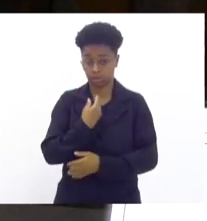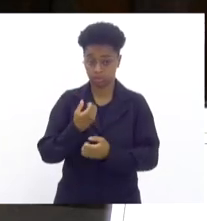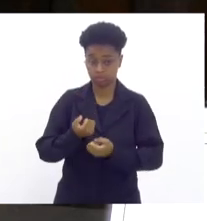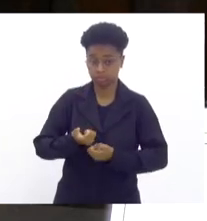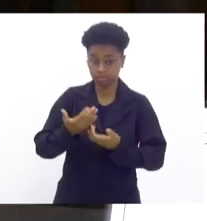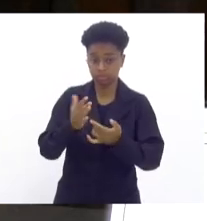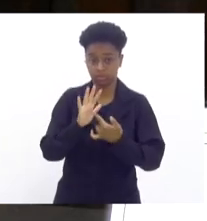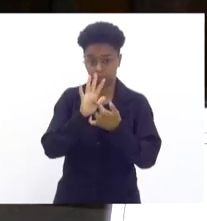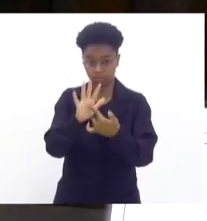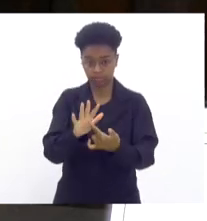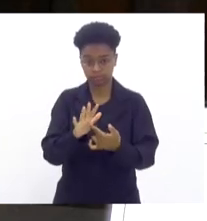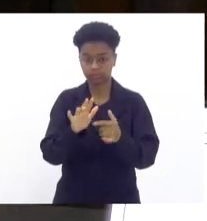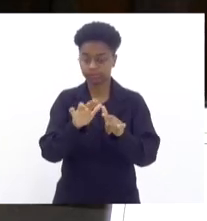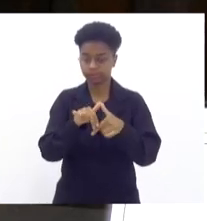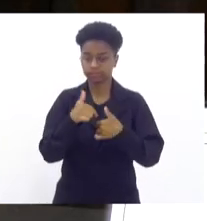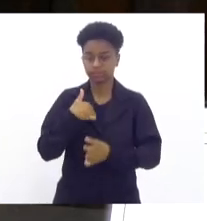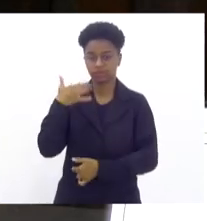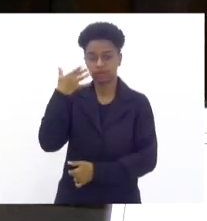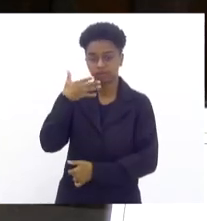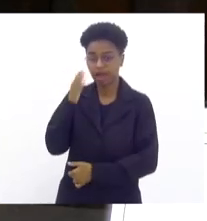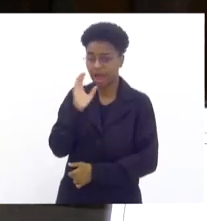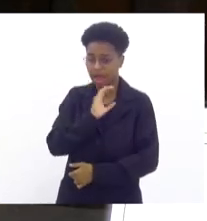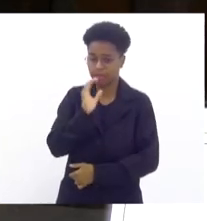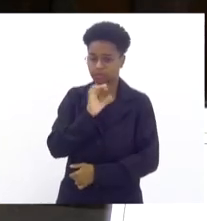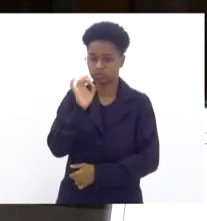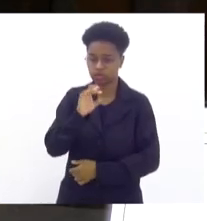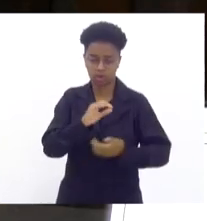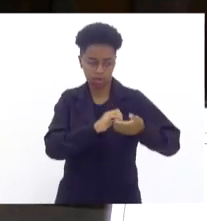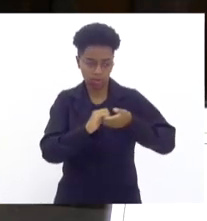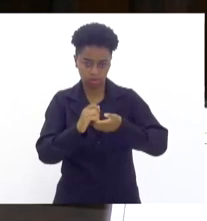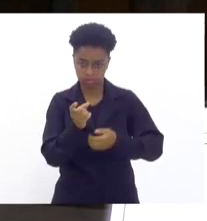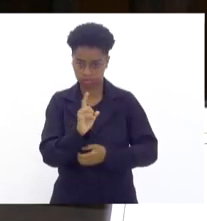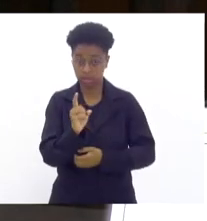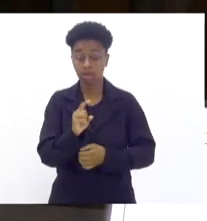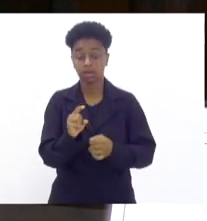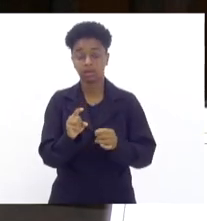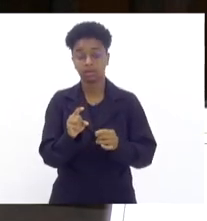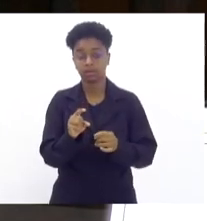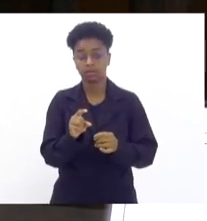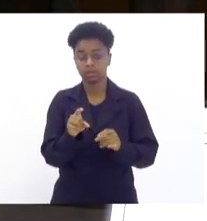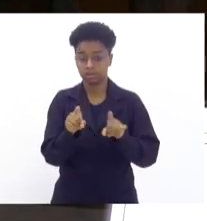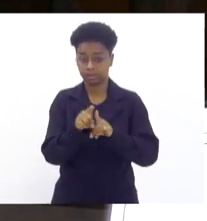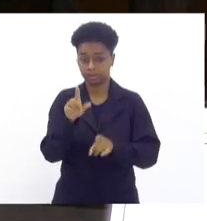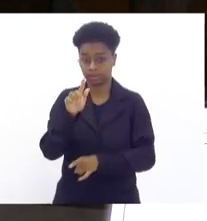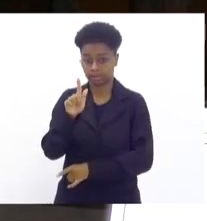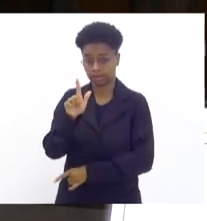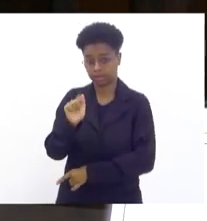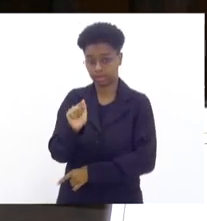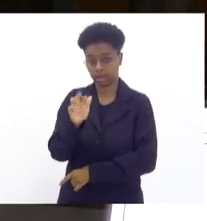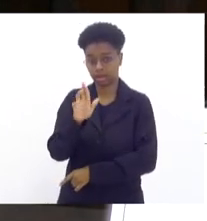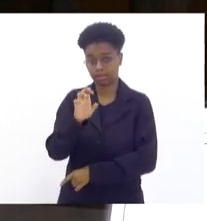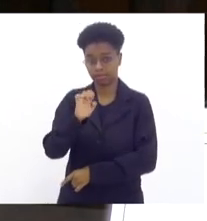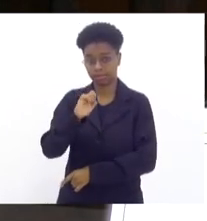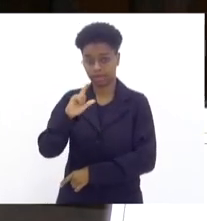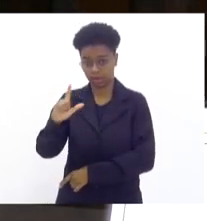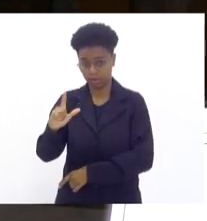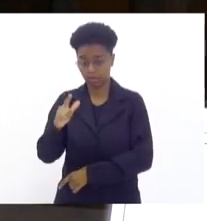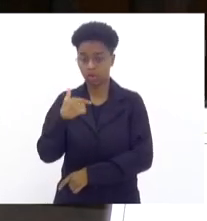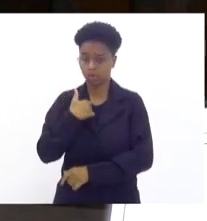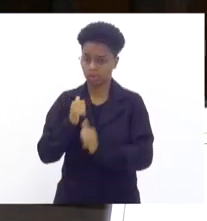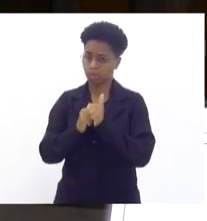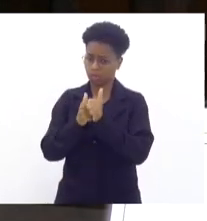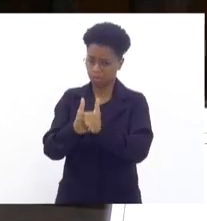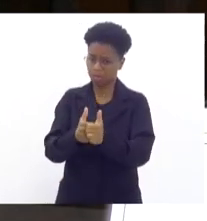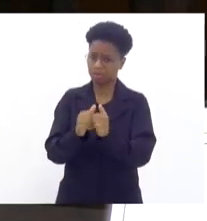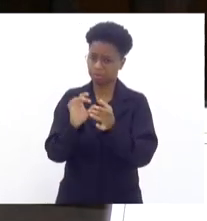Por isso, uso essa fala muito brevemente, não só para cumprimentar e saudar o doutor Gabriel Ferrando, pude acompanhar de perto, de